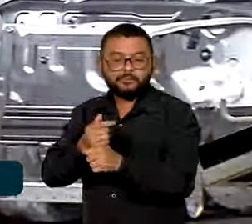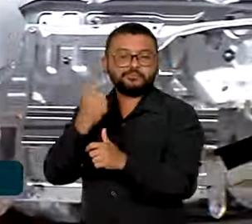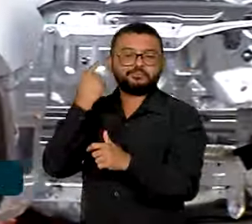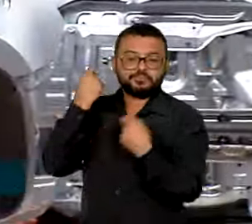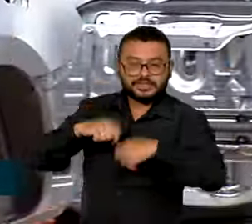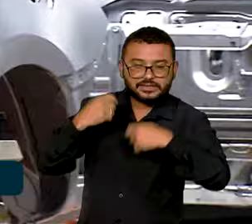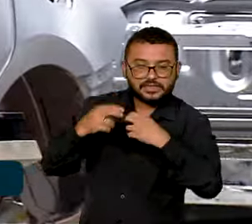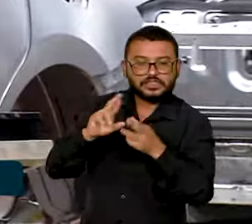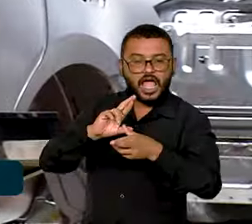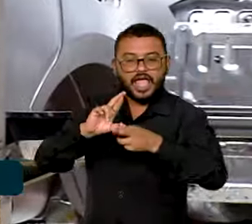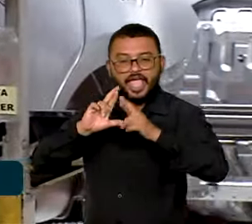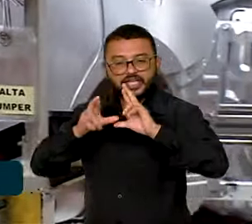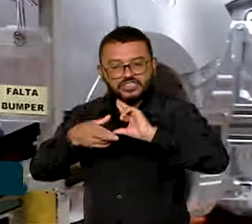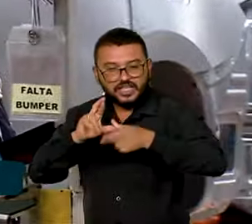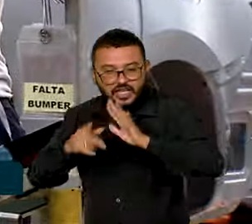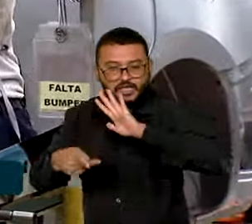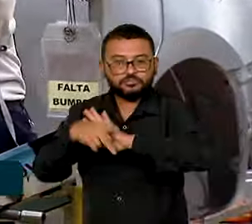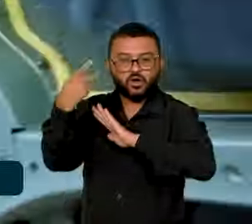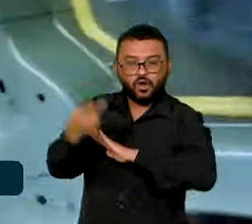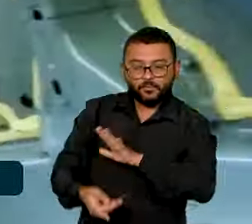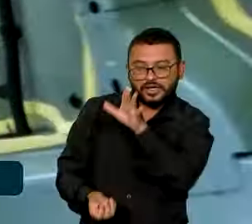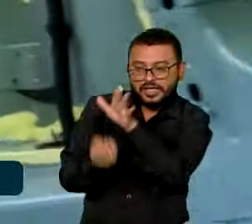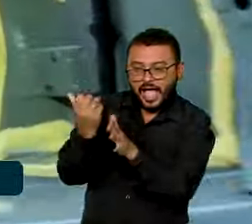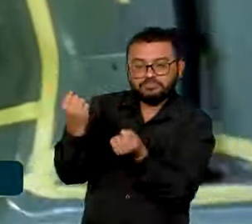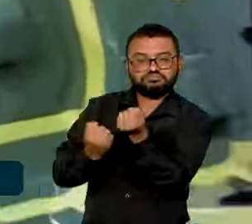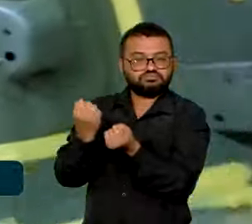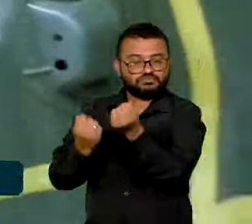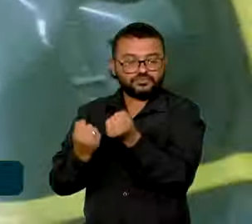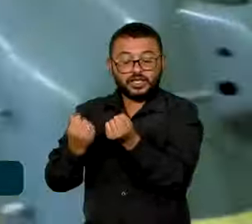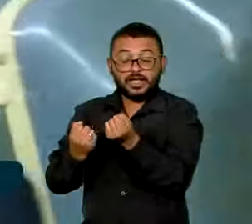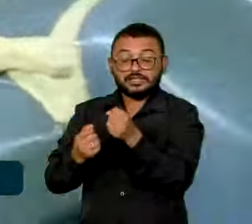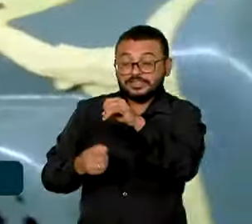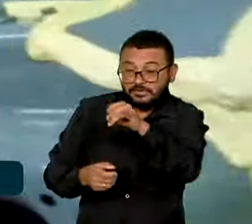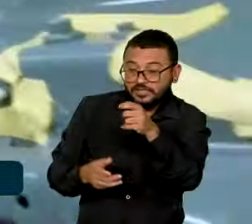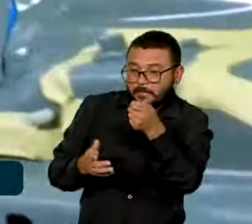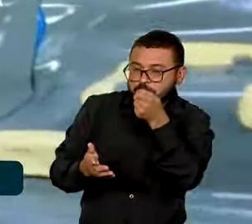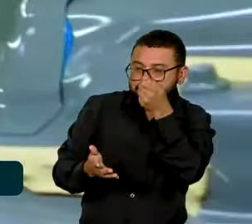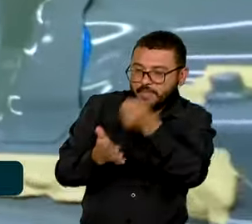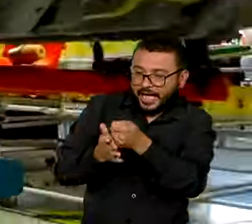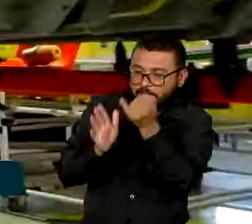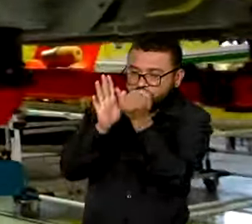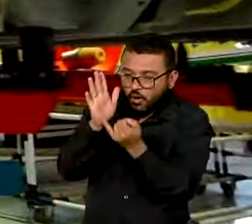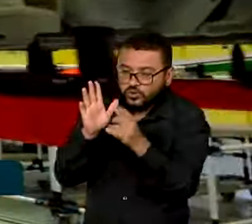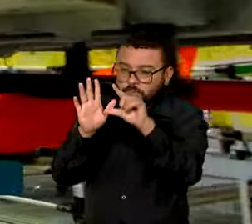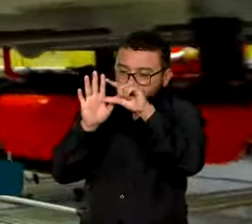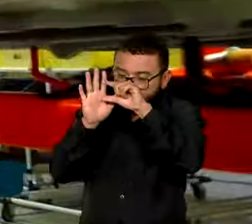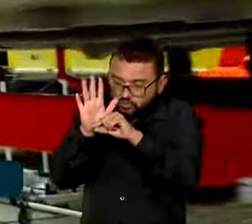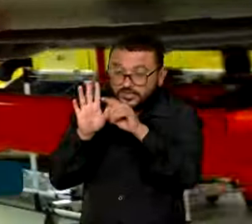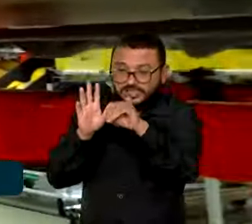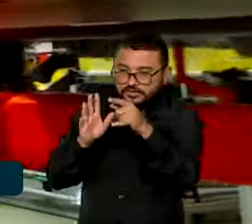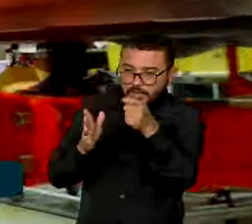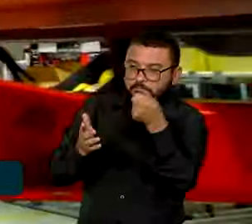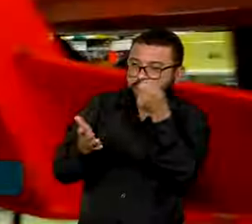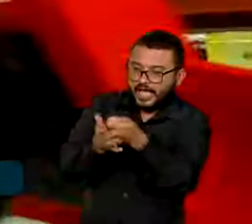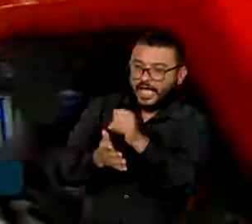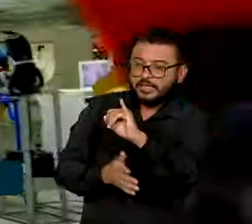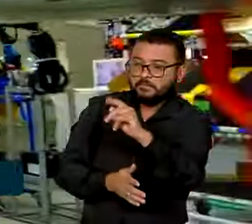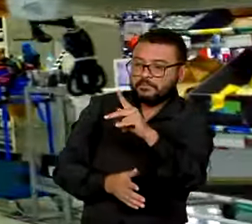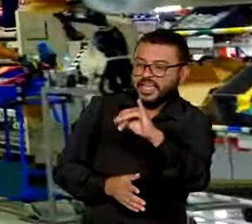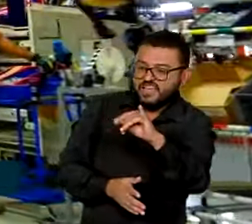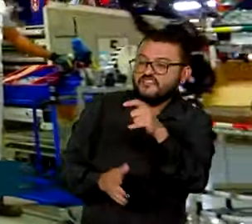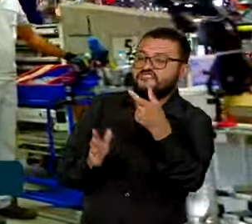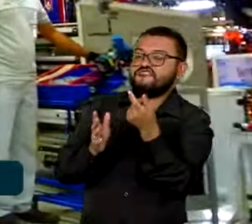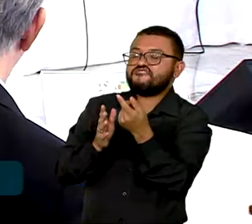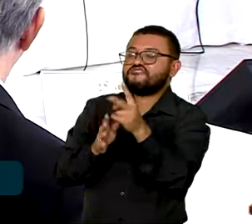fabricação dos veículos e cobra menos imposto de quem polui menos, com o IPI Verde, o Imposto sobre Produtos